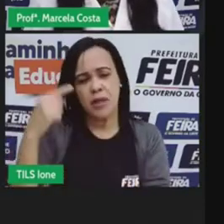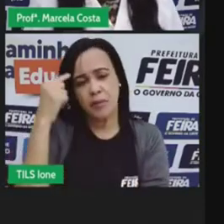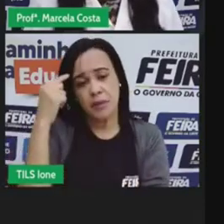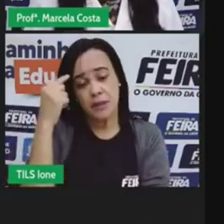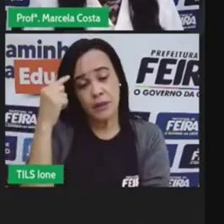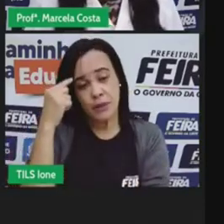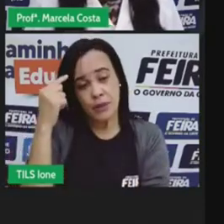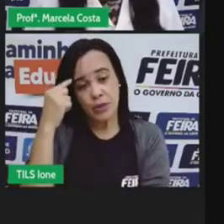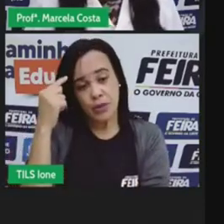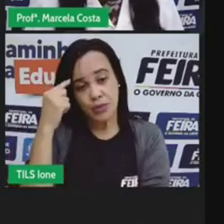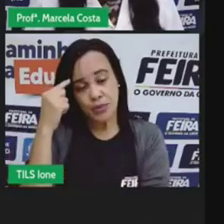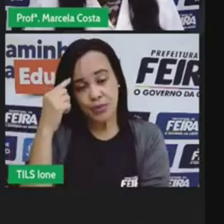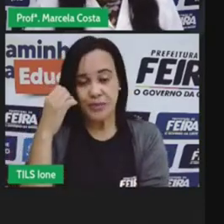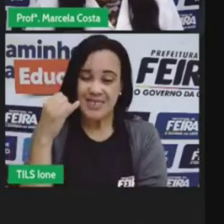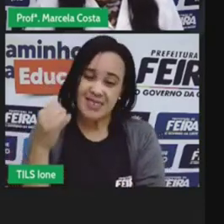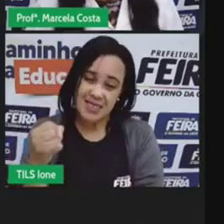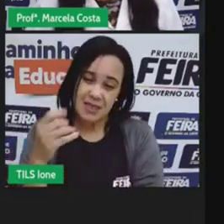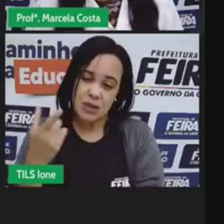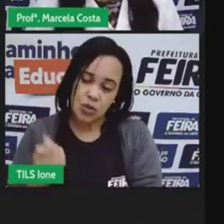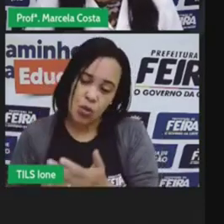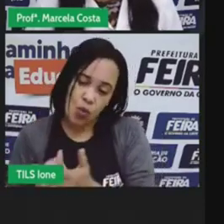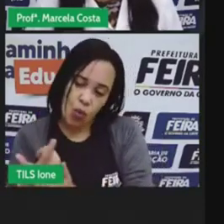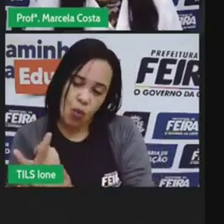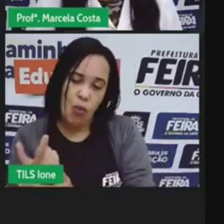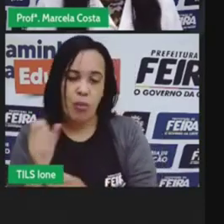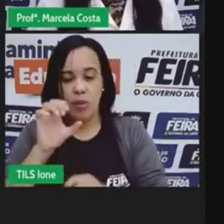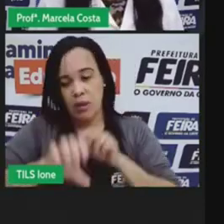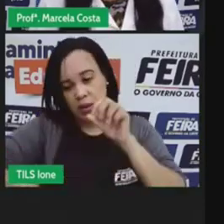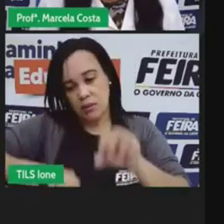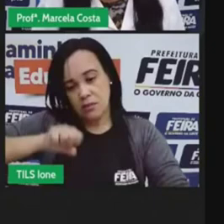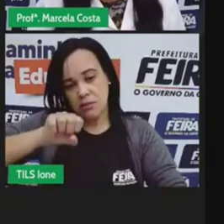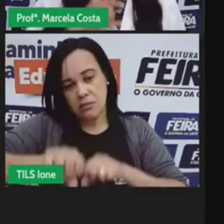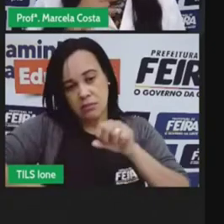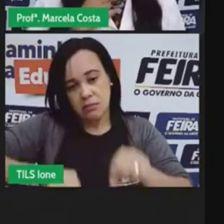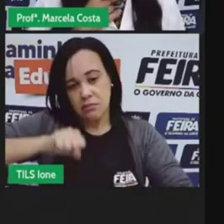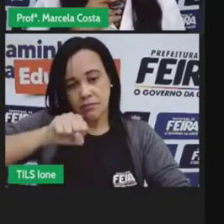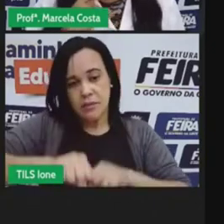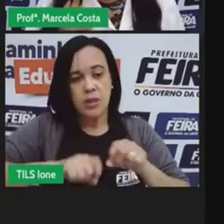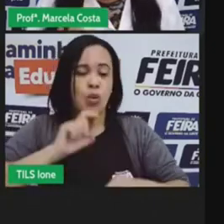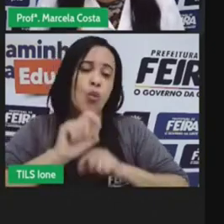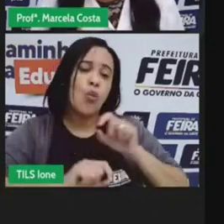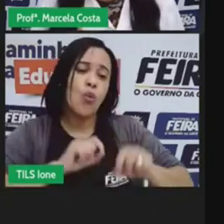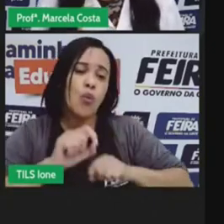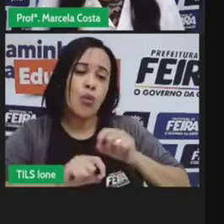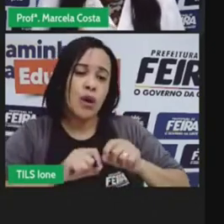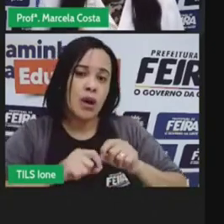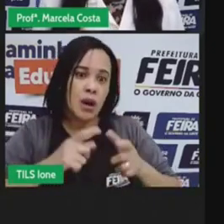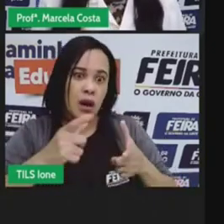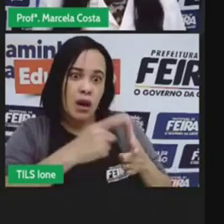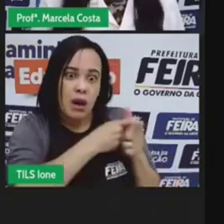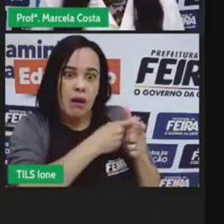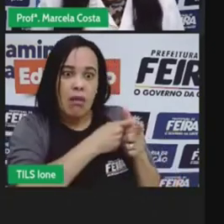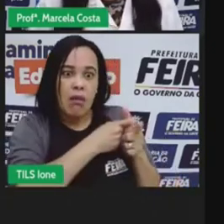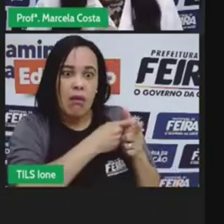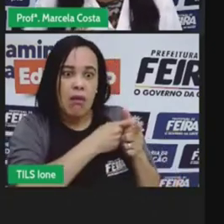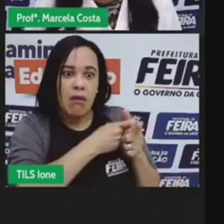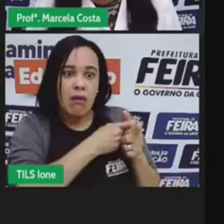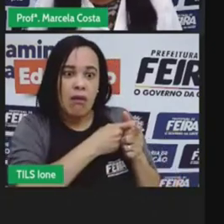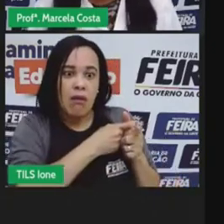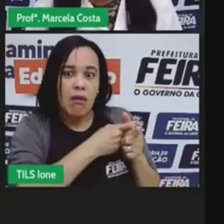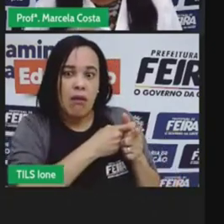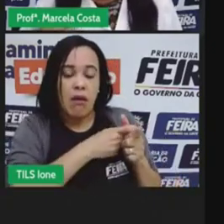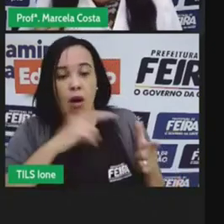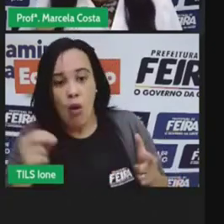se for comprar essa bicicleta agora vai ficar com a dívida ou vai